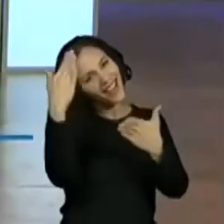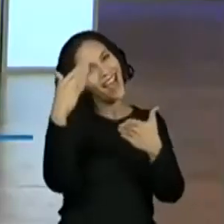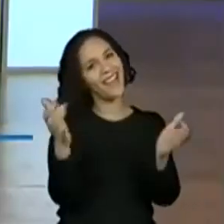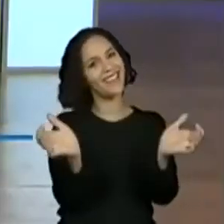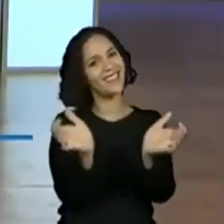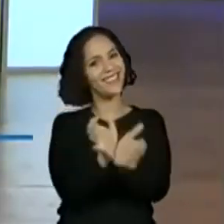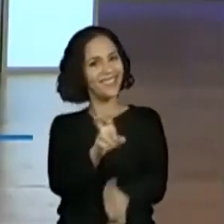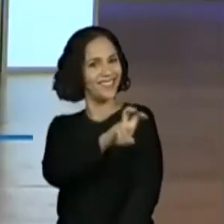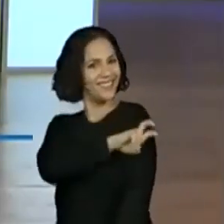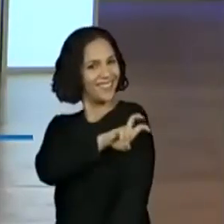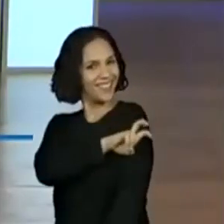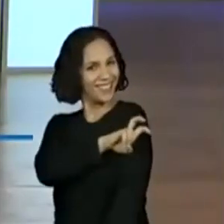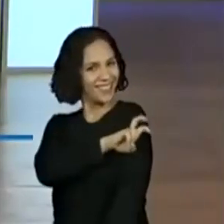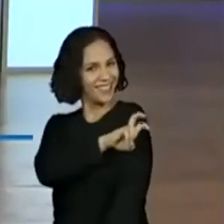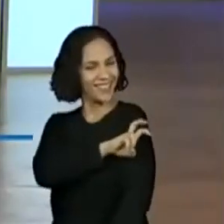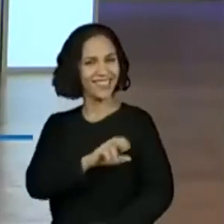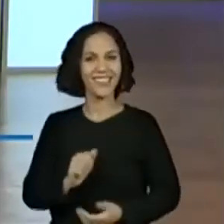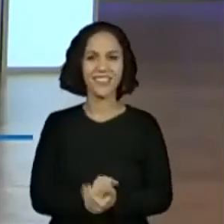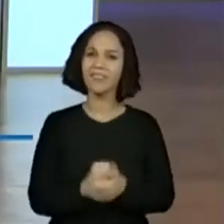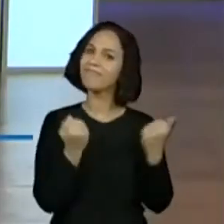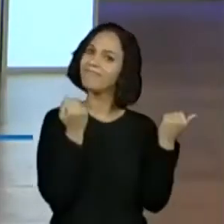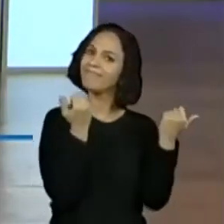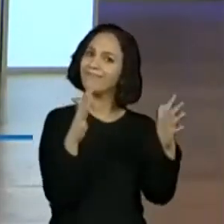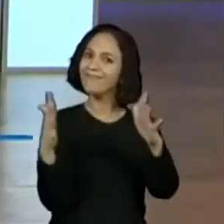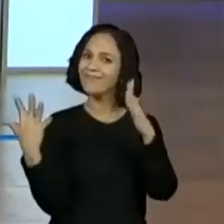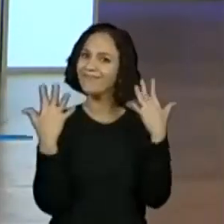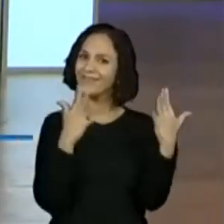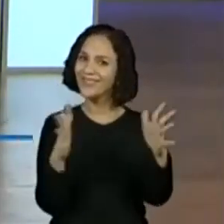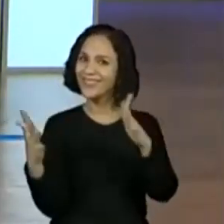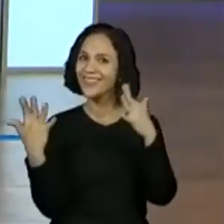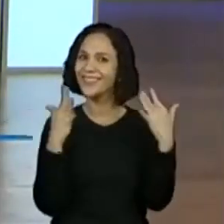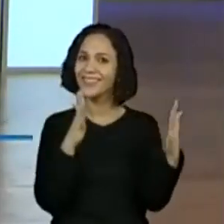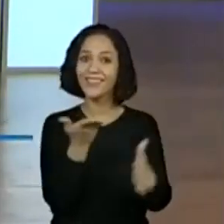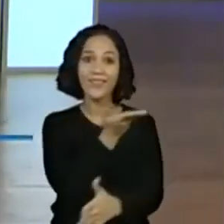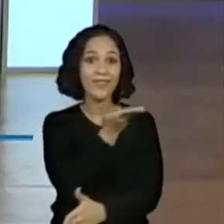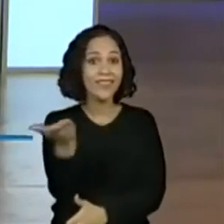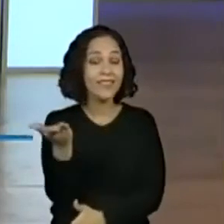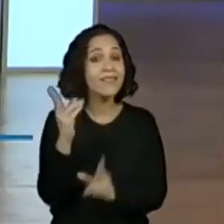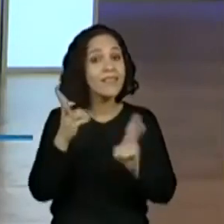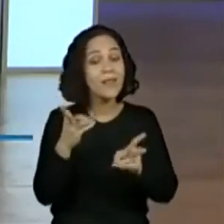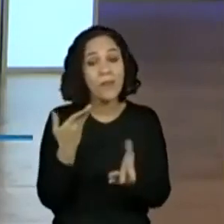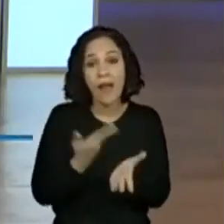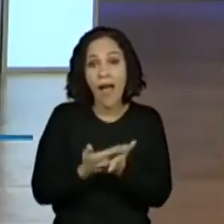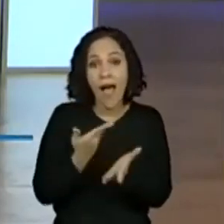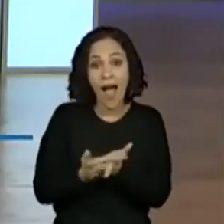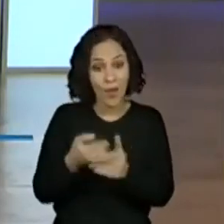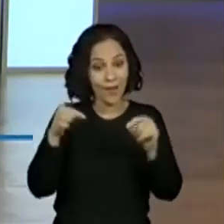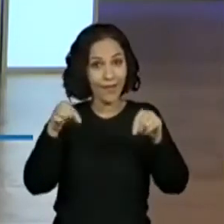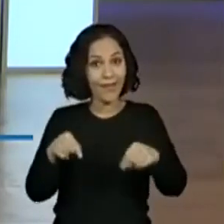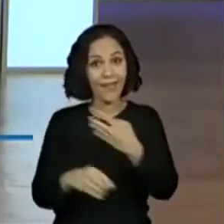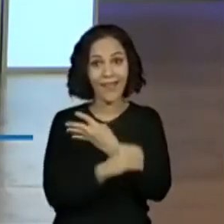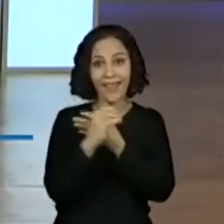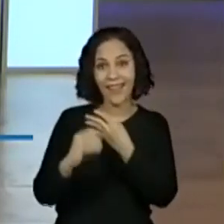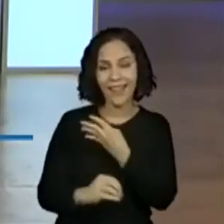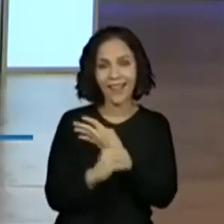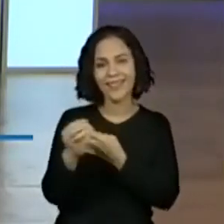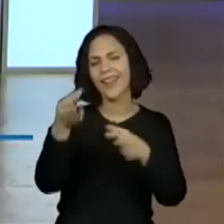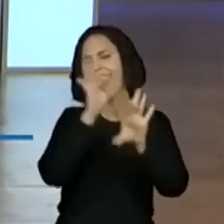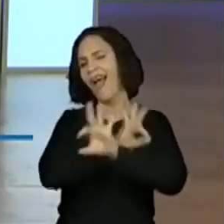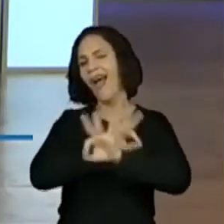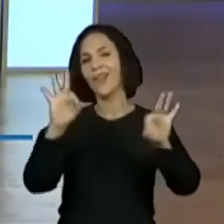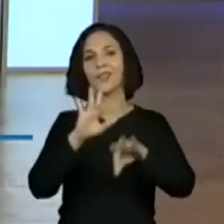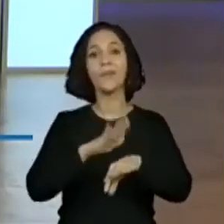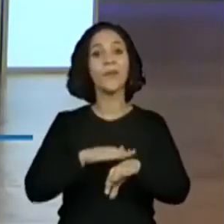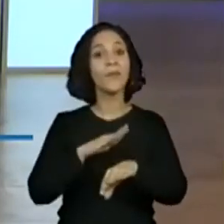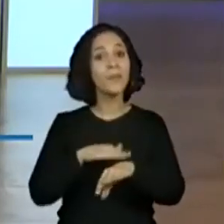do quinto ano. Palmas para vocês que fazem sempre das nossas aulas um excelente